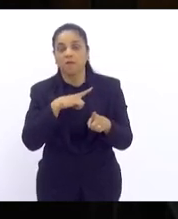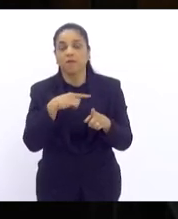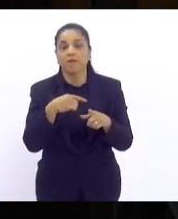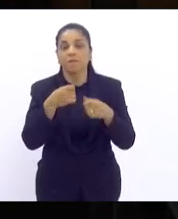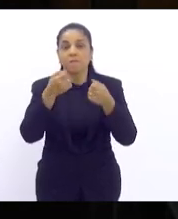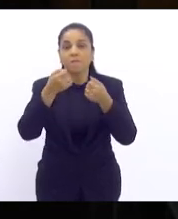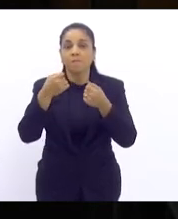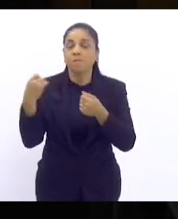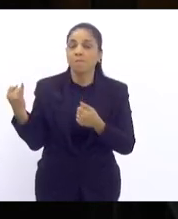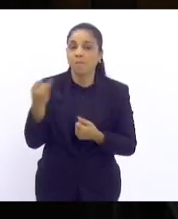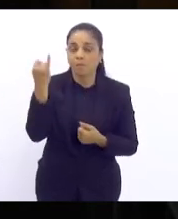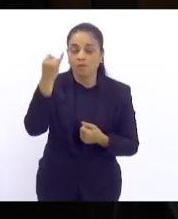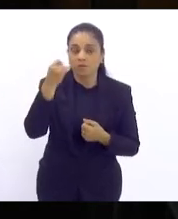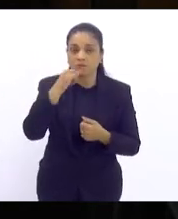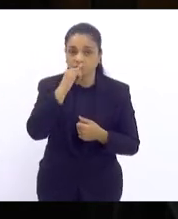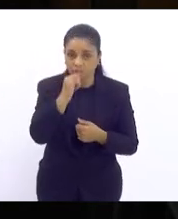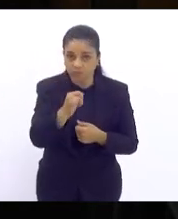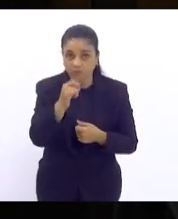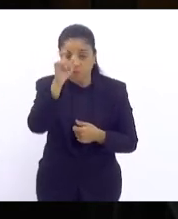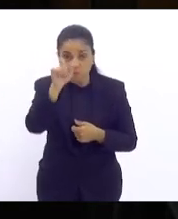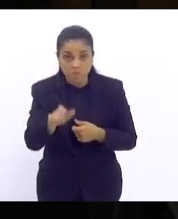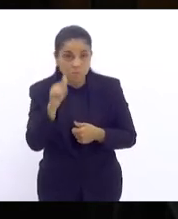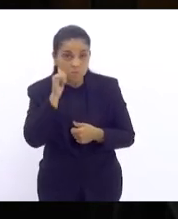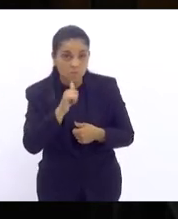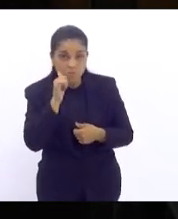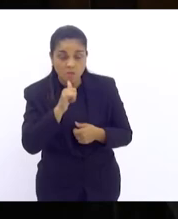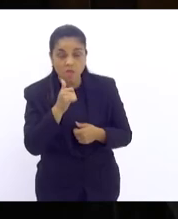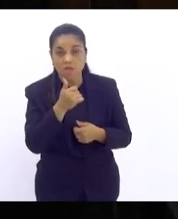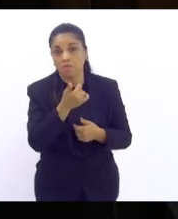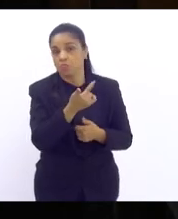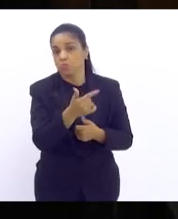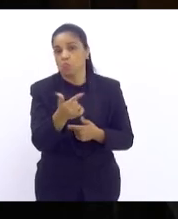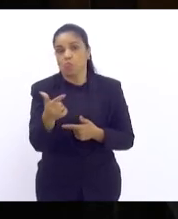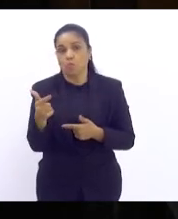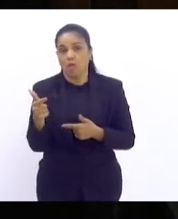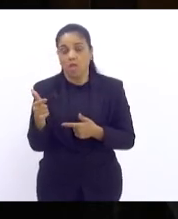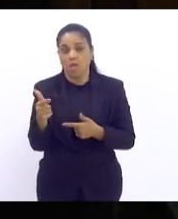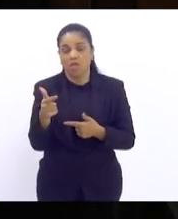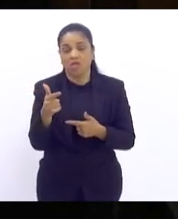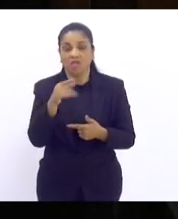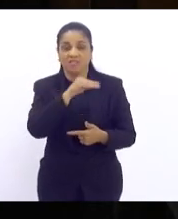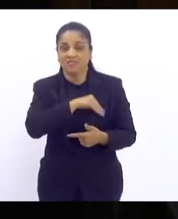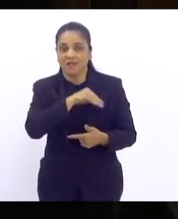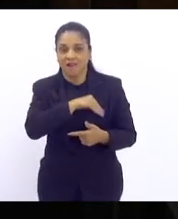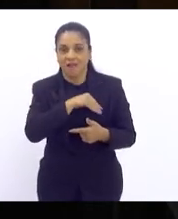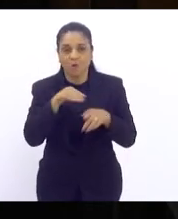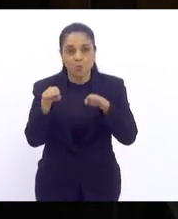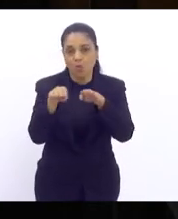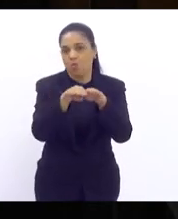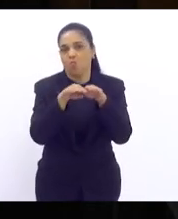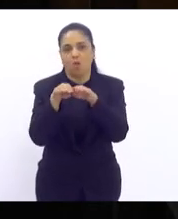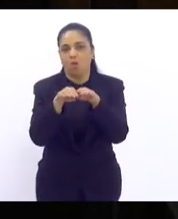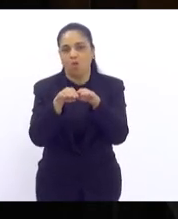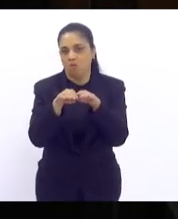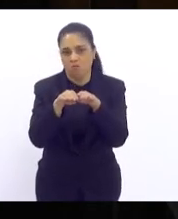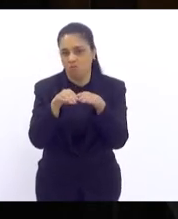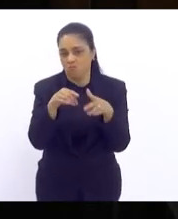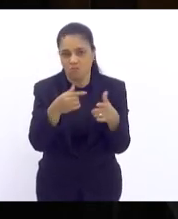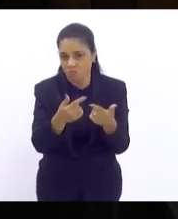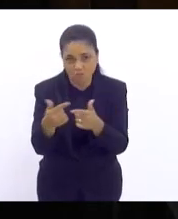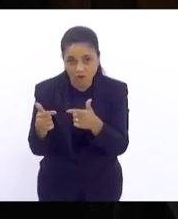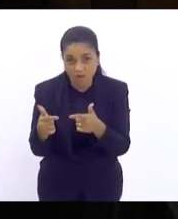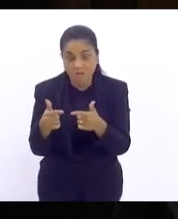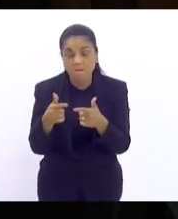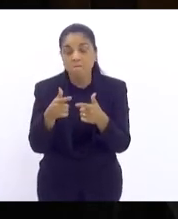às mulheres as mulheres hoje que não recebem muitas vezes o mesmo valor que os homens elas mesmo